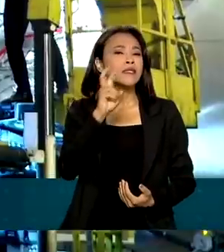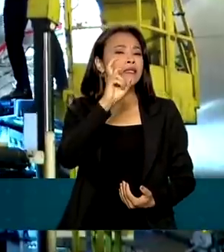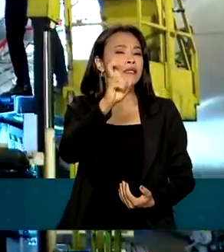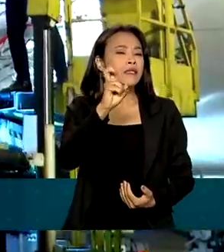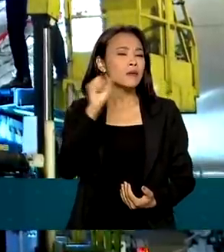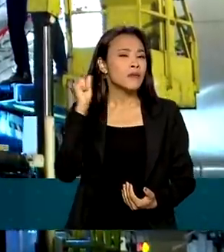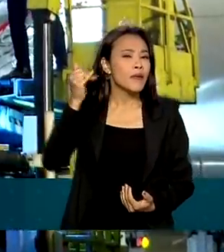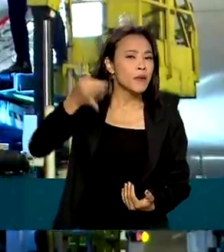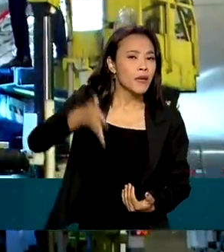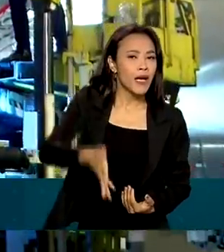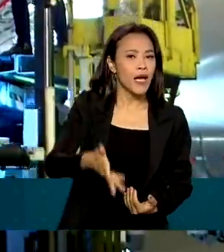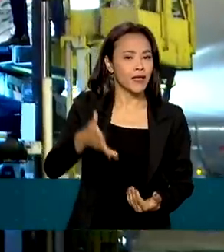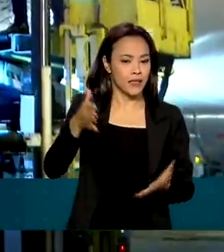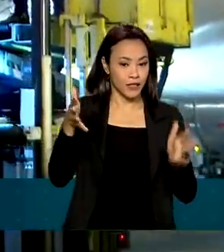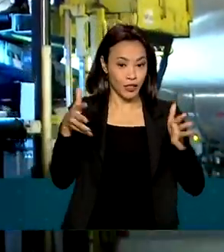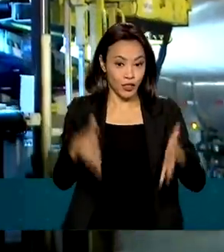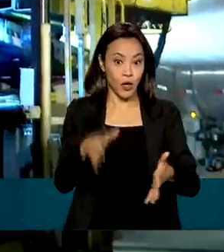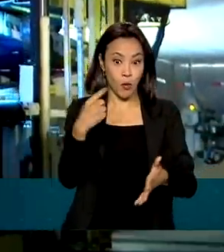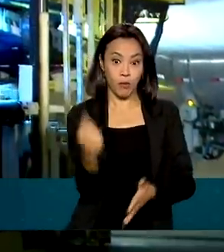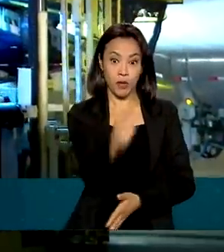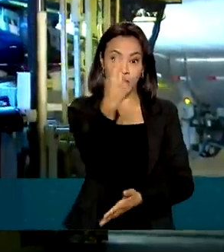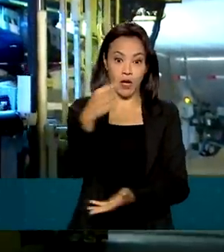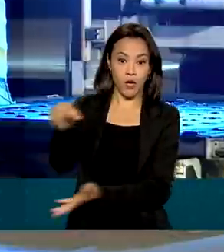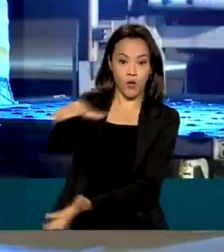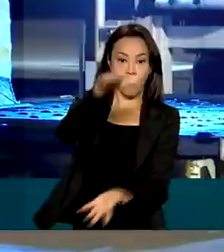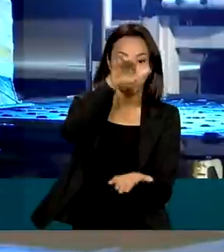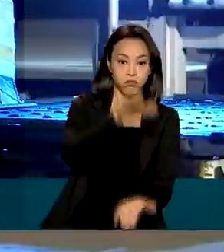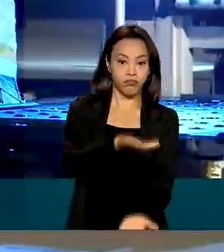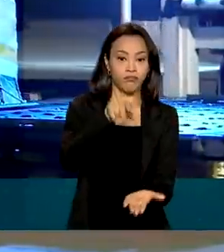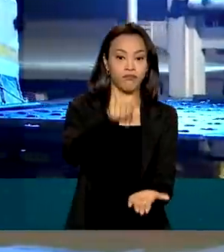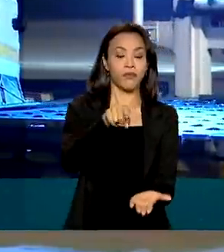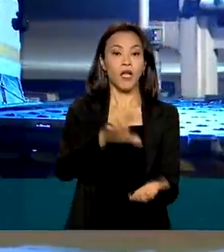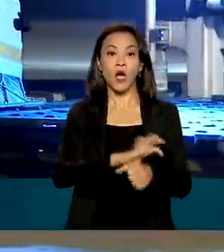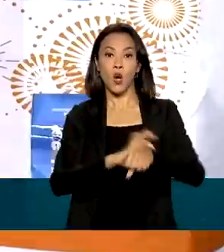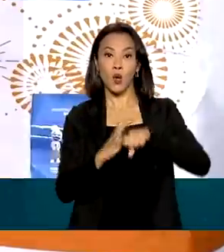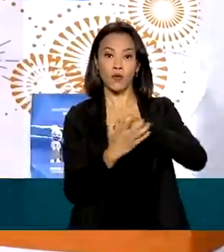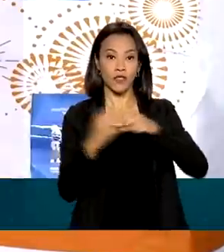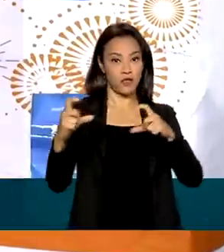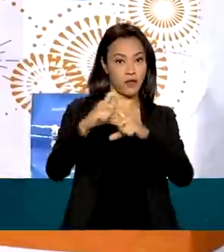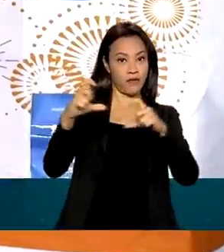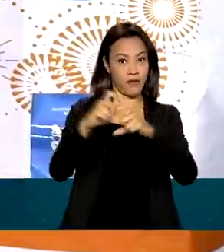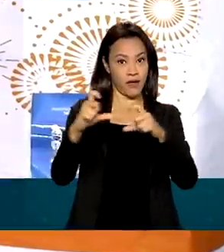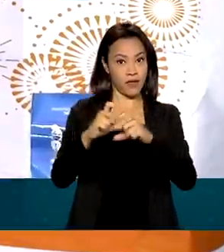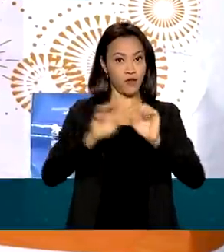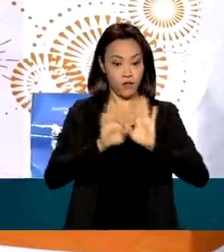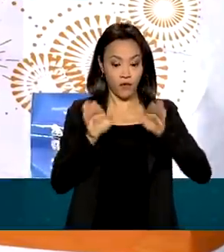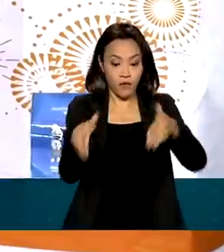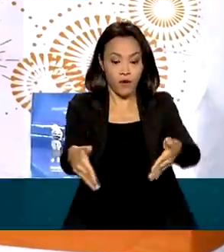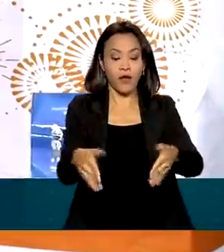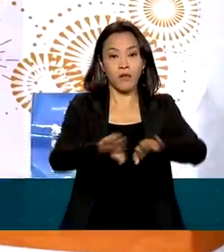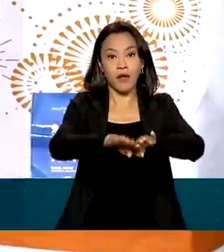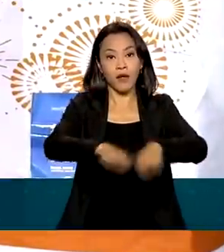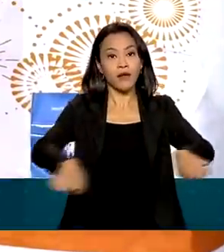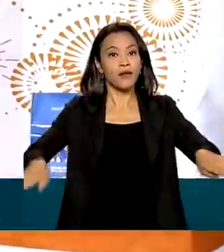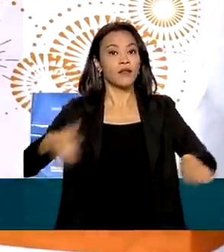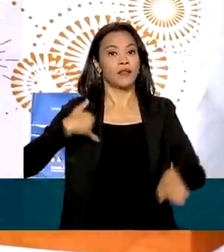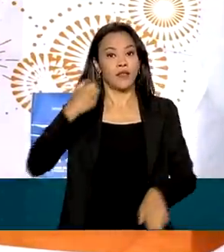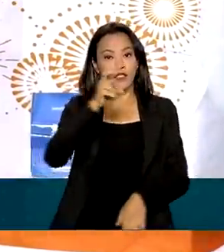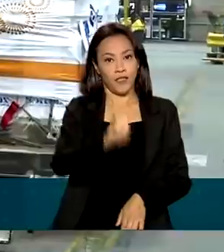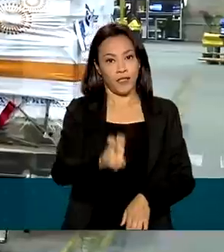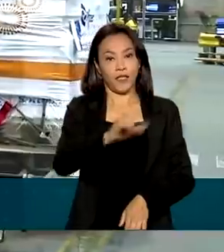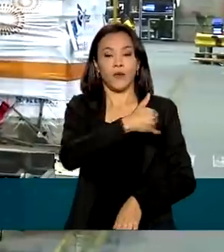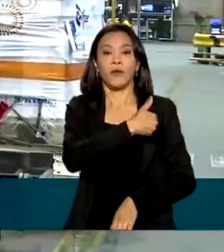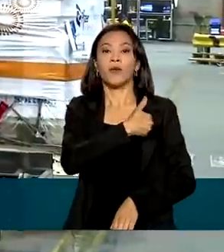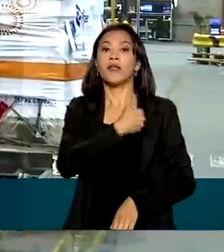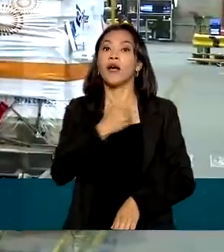madrugada. É o primeiro lote de vacinas contra a Covid-19 da Pfizer destinada às crianças de 5 a